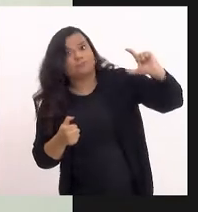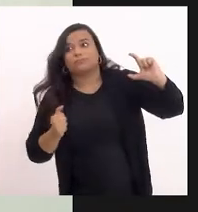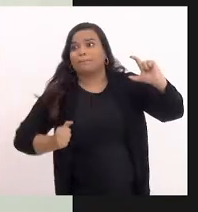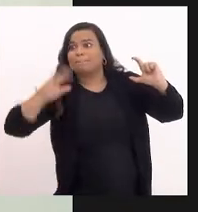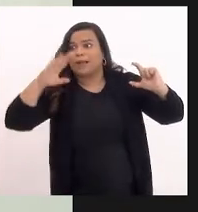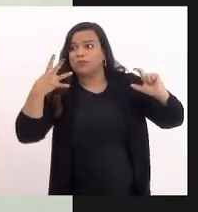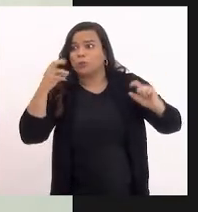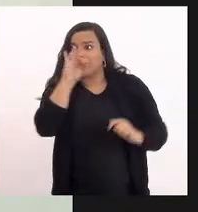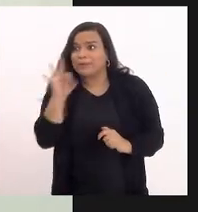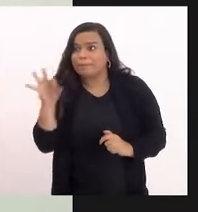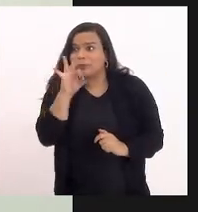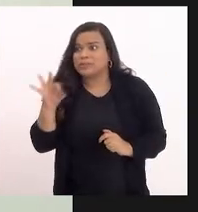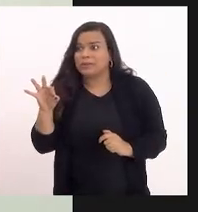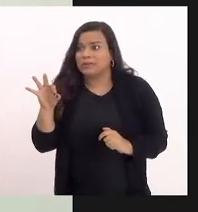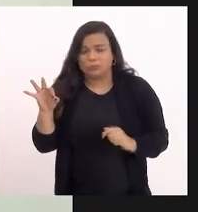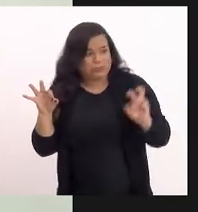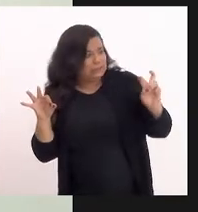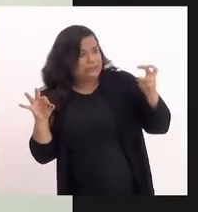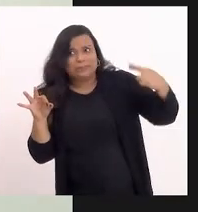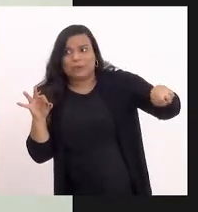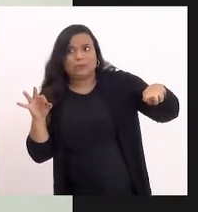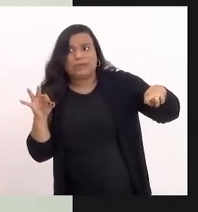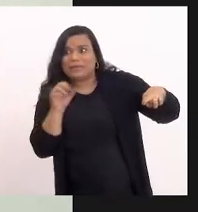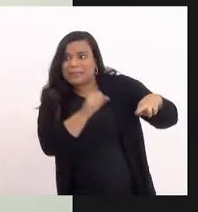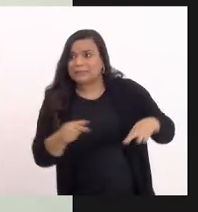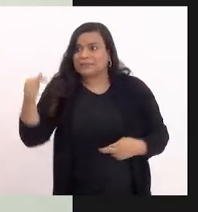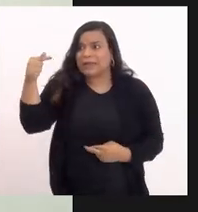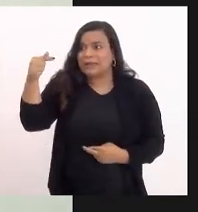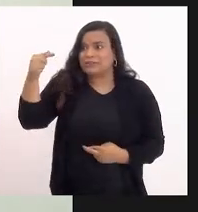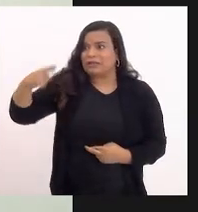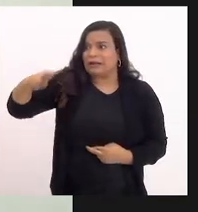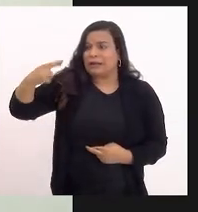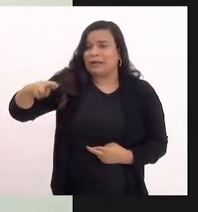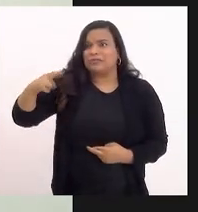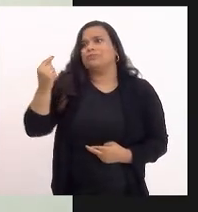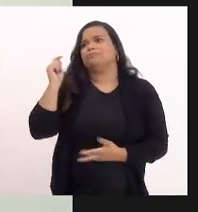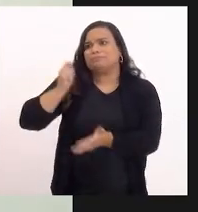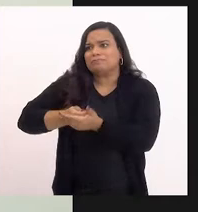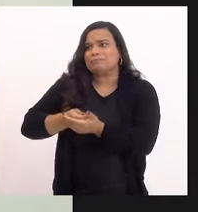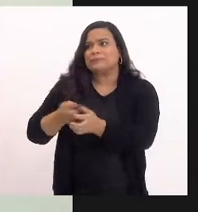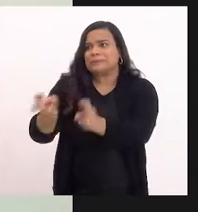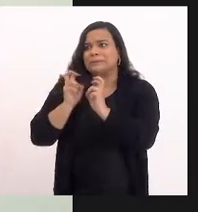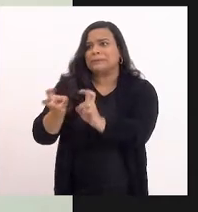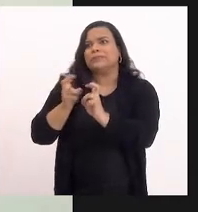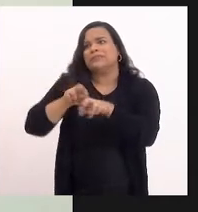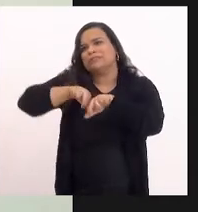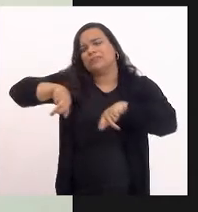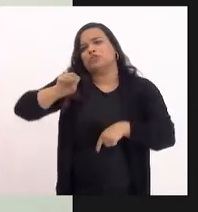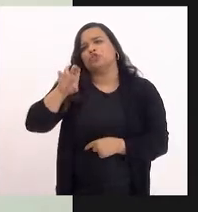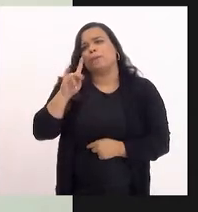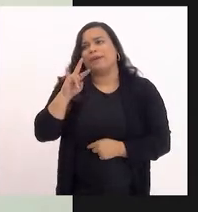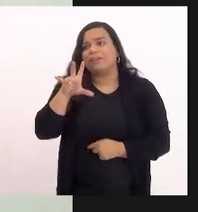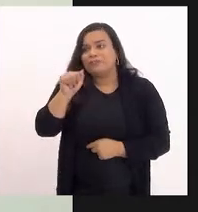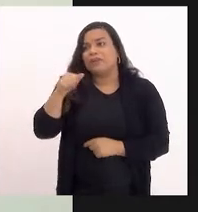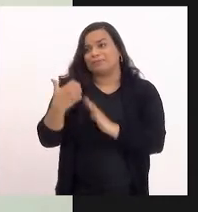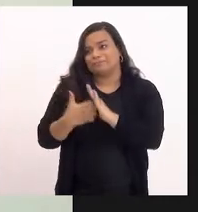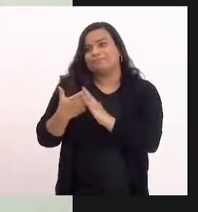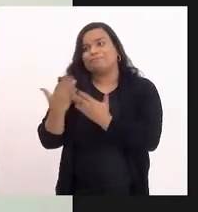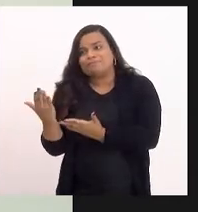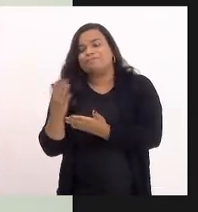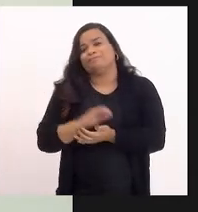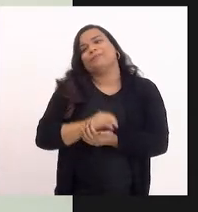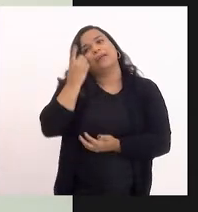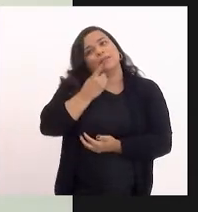40%, indo para R$,00, o preço do valor da tarifa de transporte da Supervia. E aí, deputada Marcia